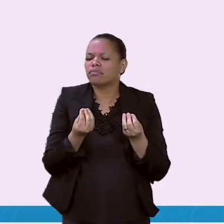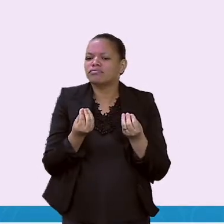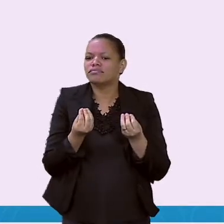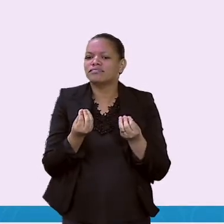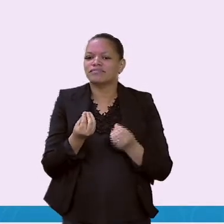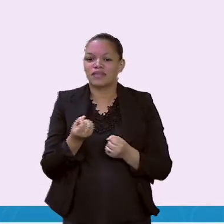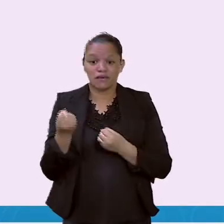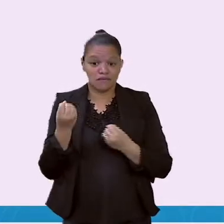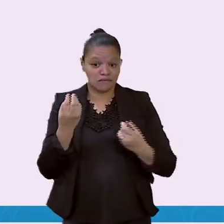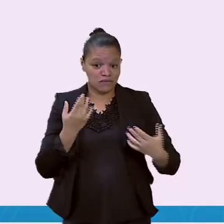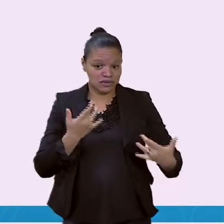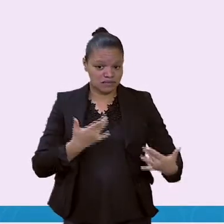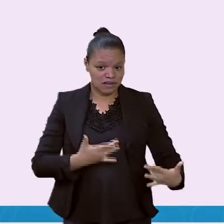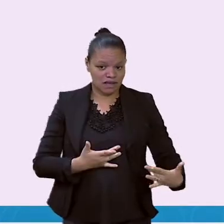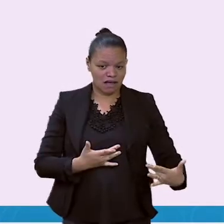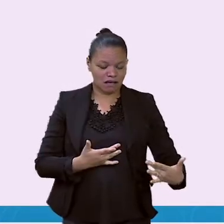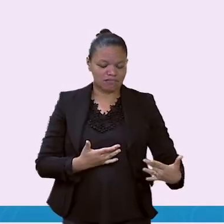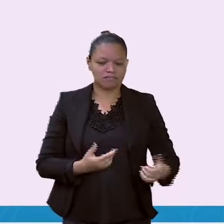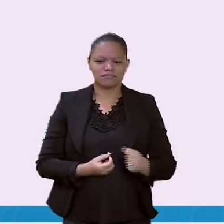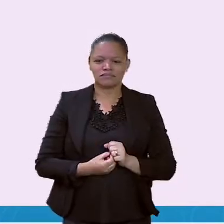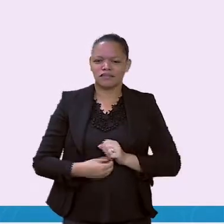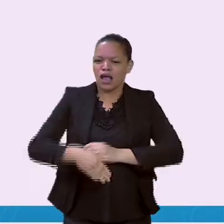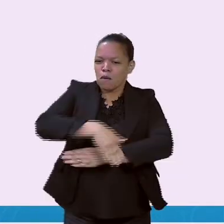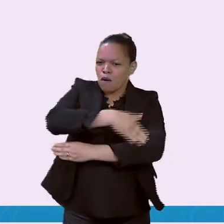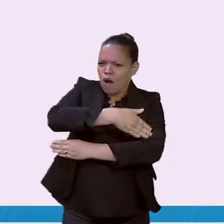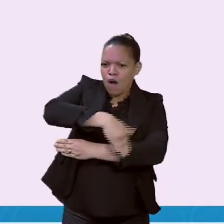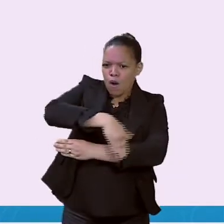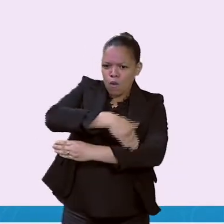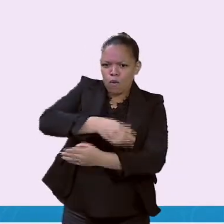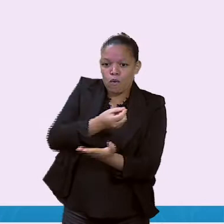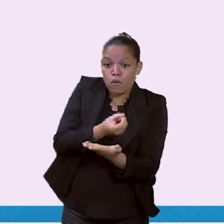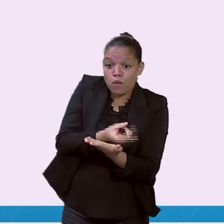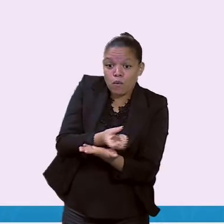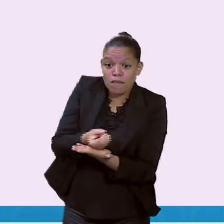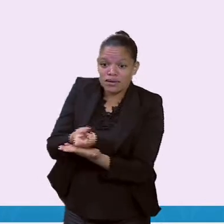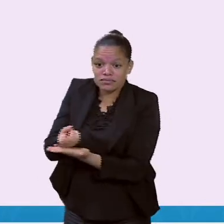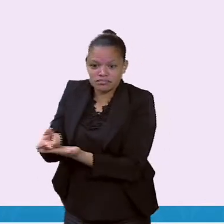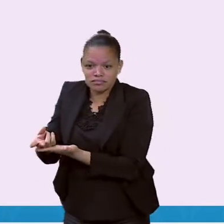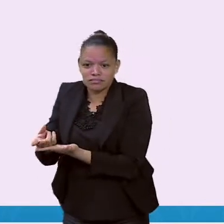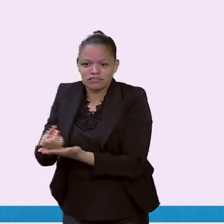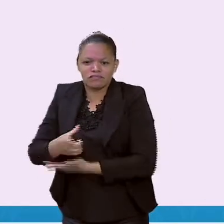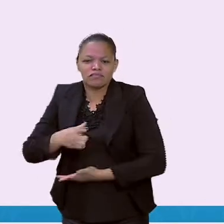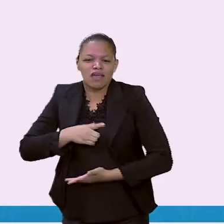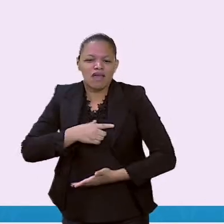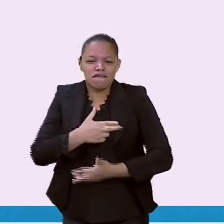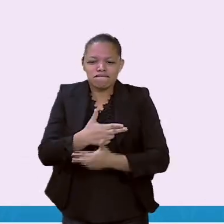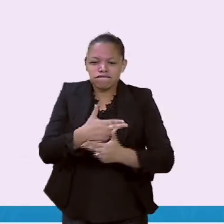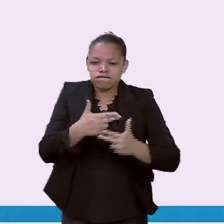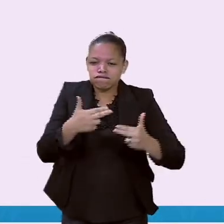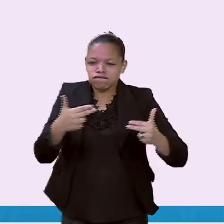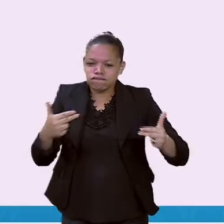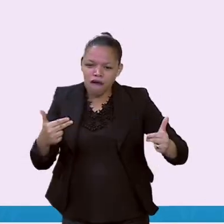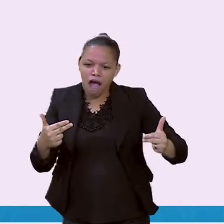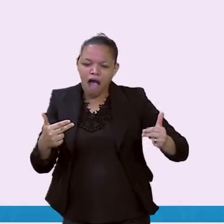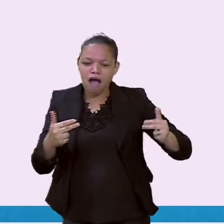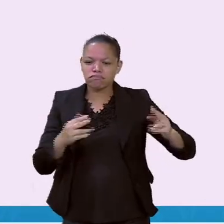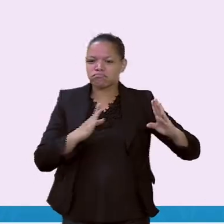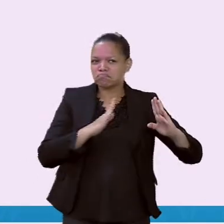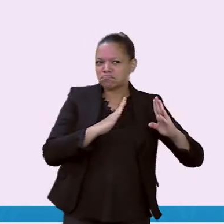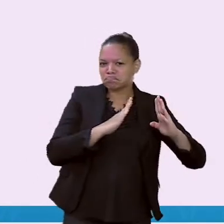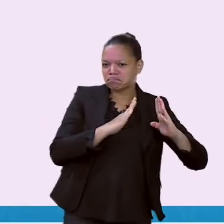como padarias, açougues, supermercados, sacolão.